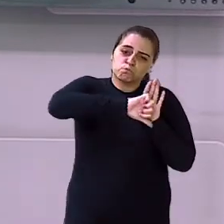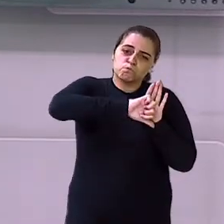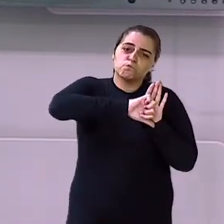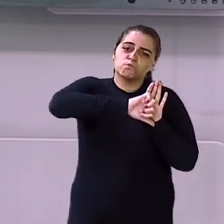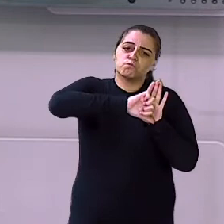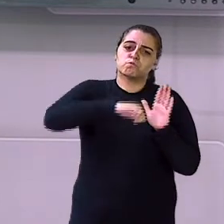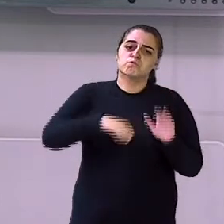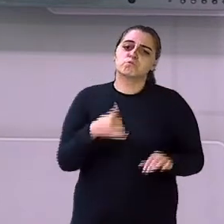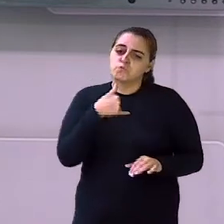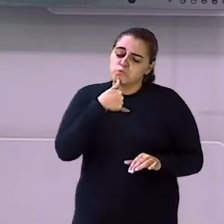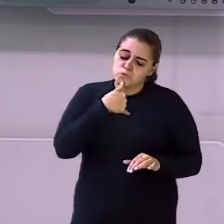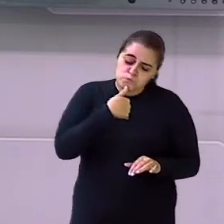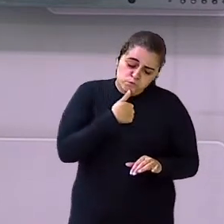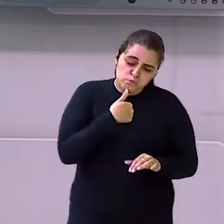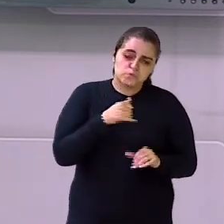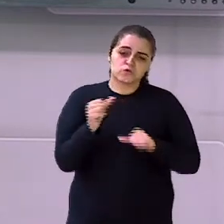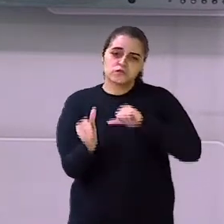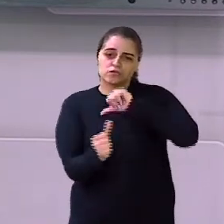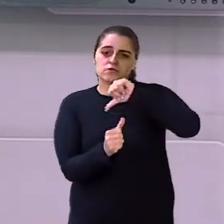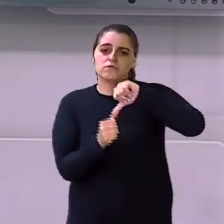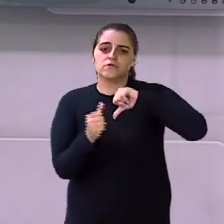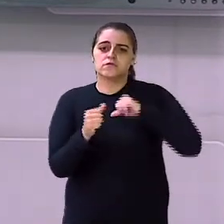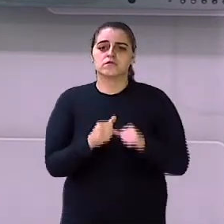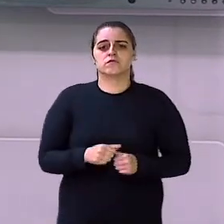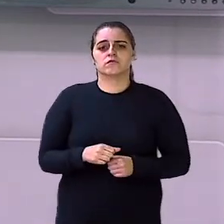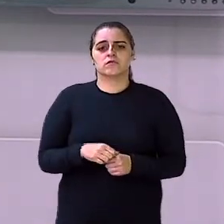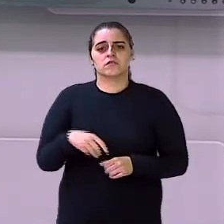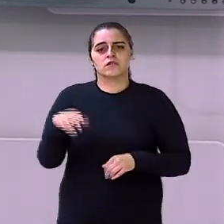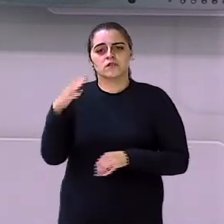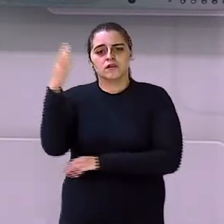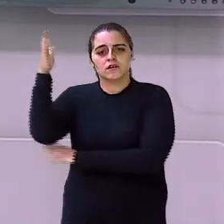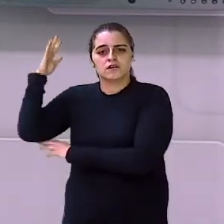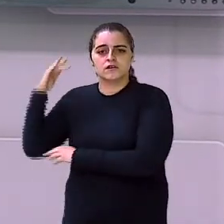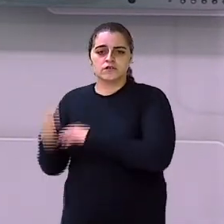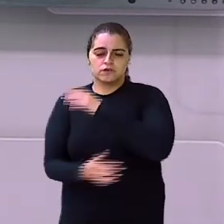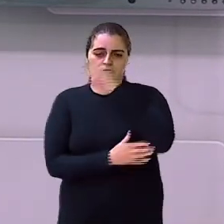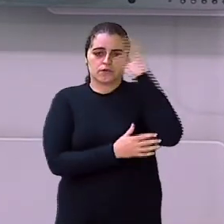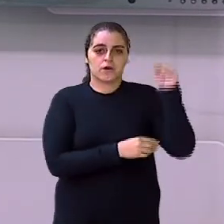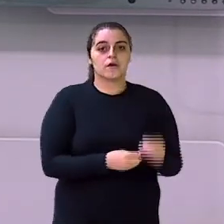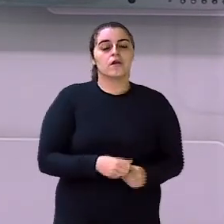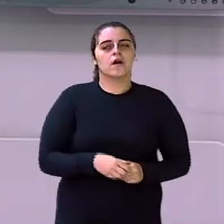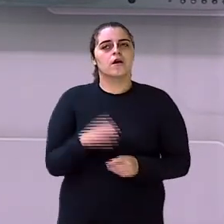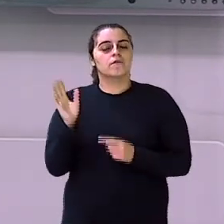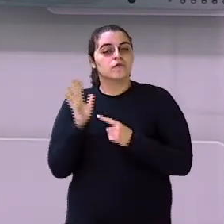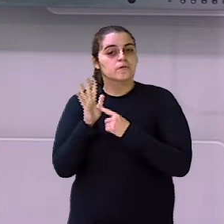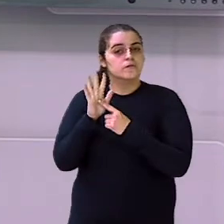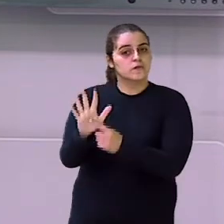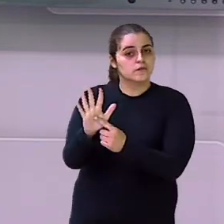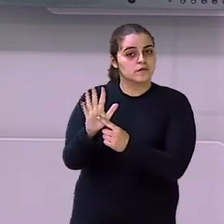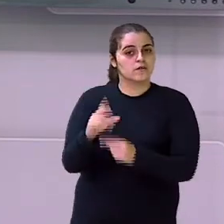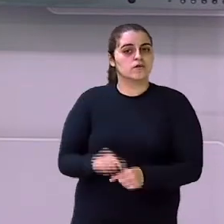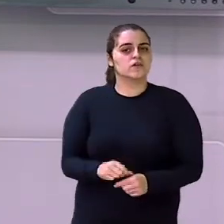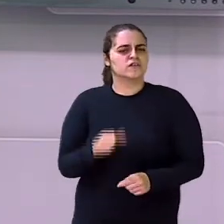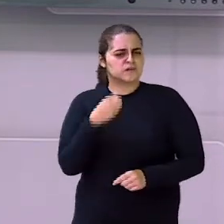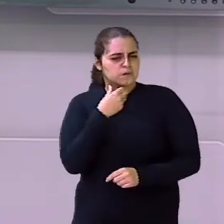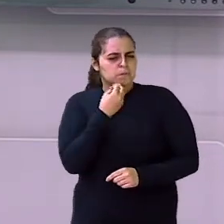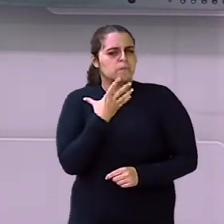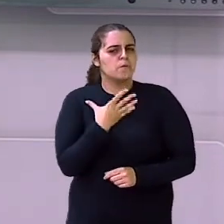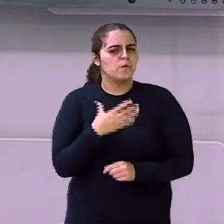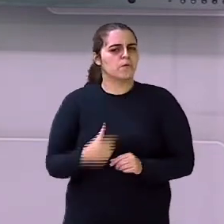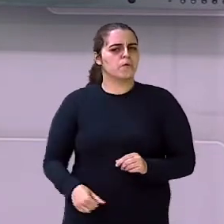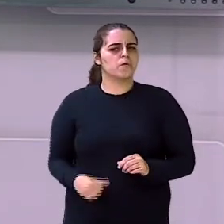a gente tem De modificação Do meio ambiente Aí aqui Algumas atitudes boas Que impactam O meio ambiente De forma